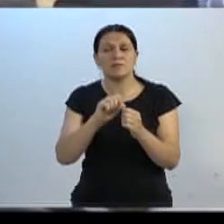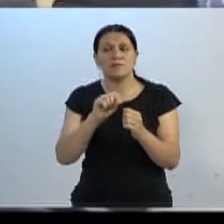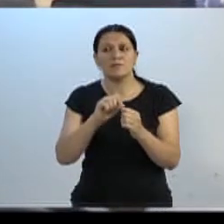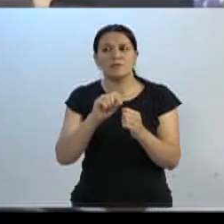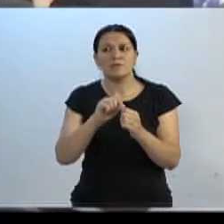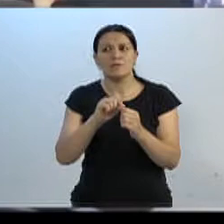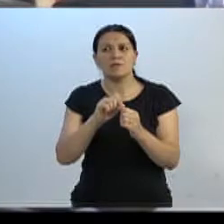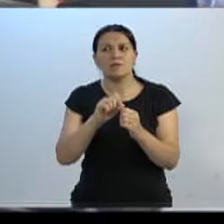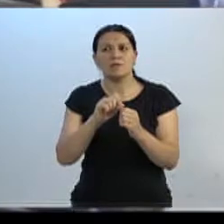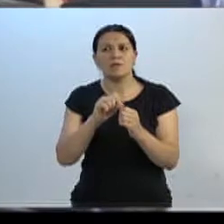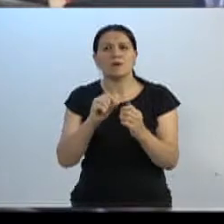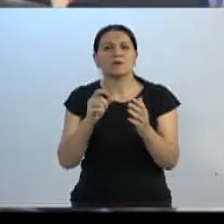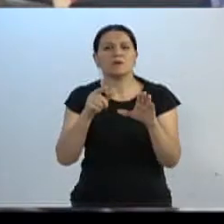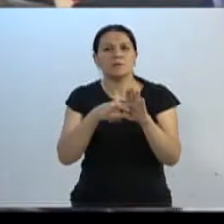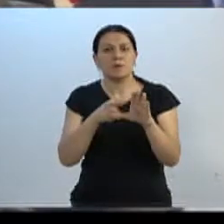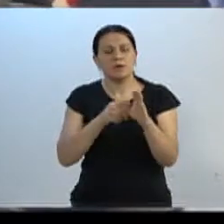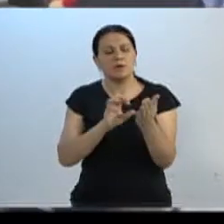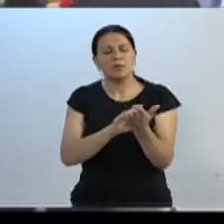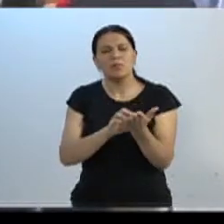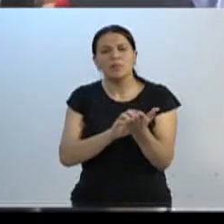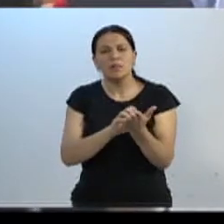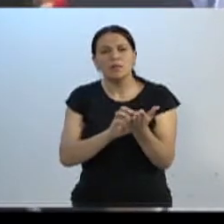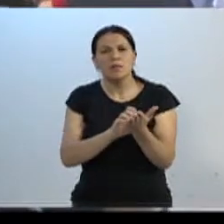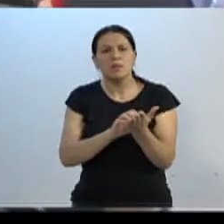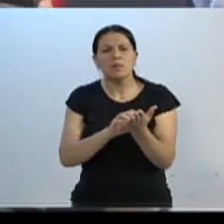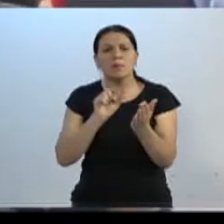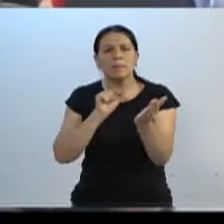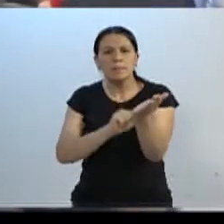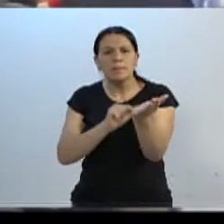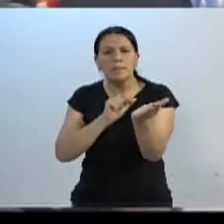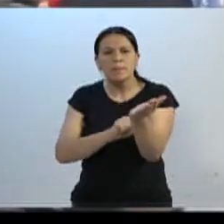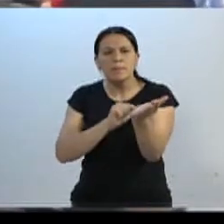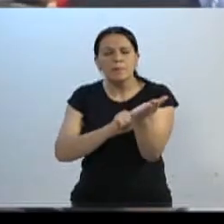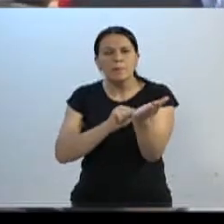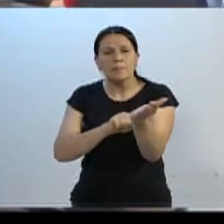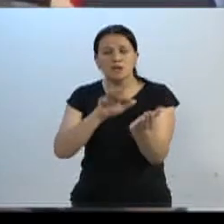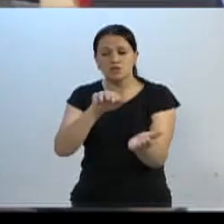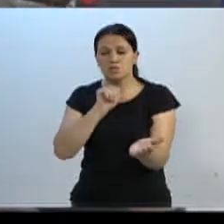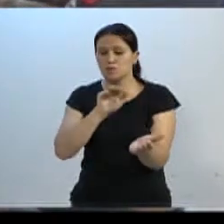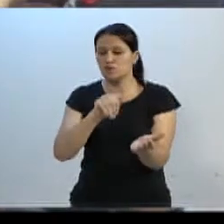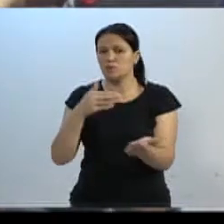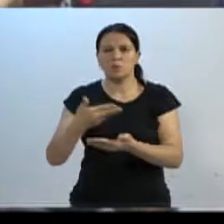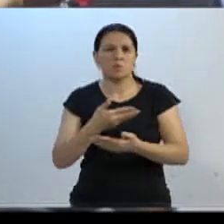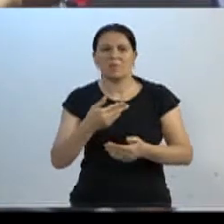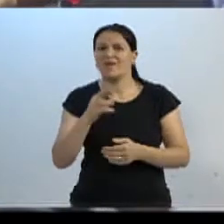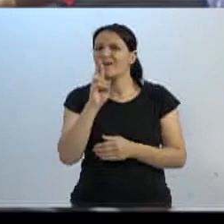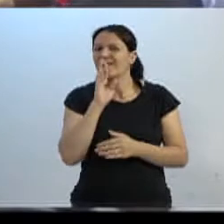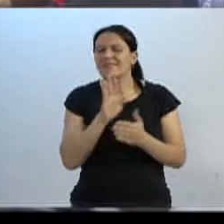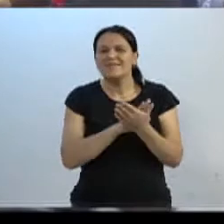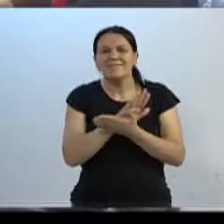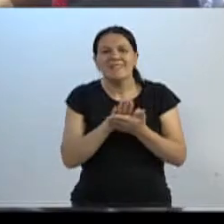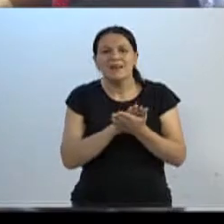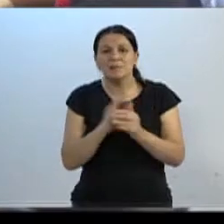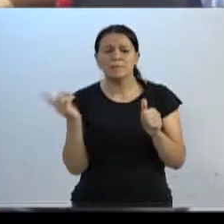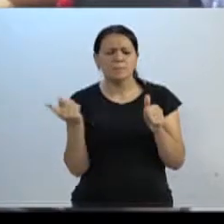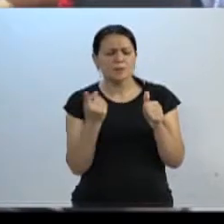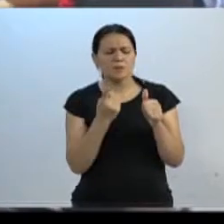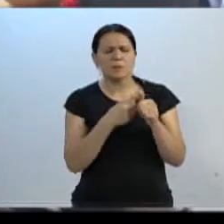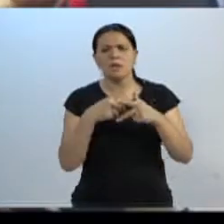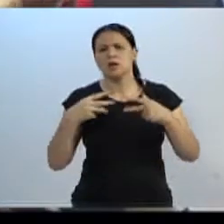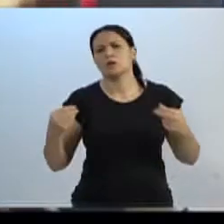teto do bebê, esperta com a ponta da unha, bebê, bebê, o bebê não reage. Primeira providência,